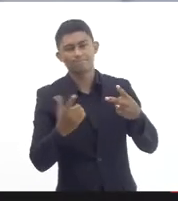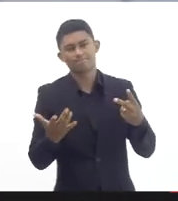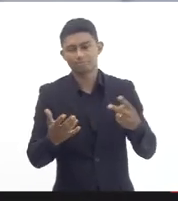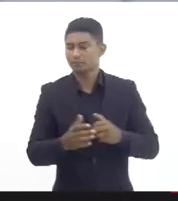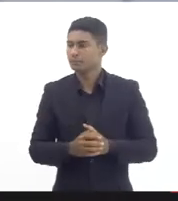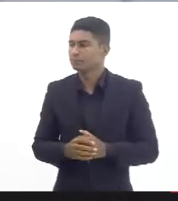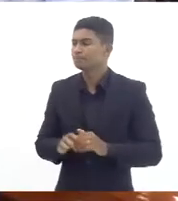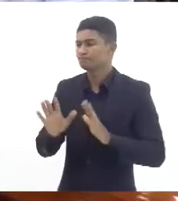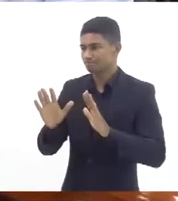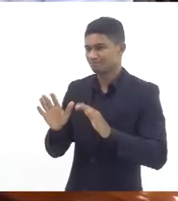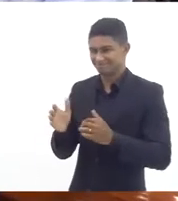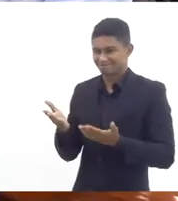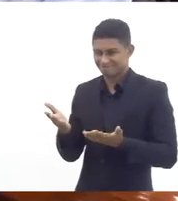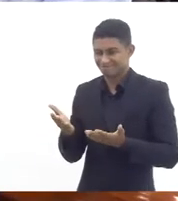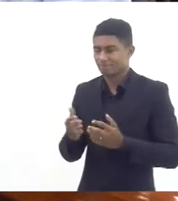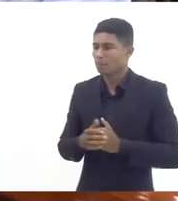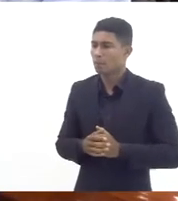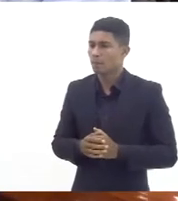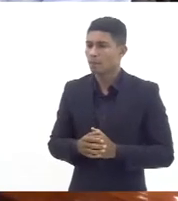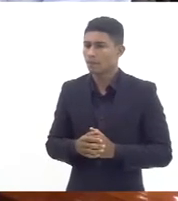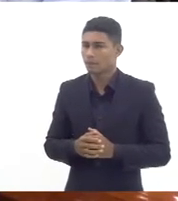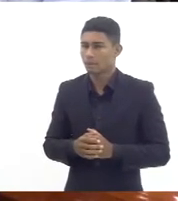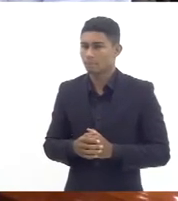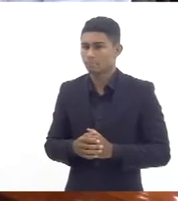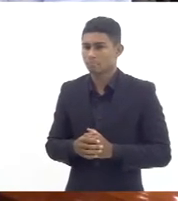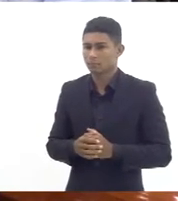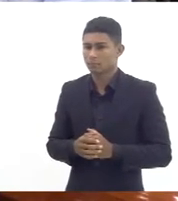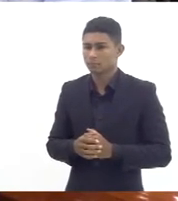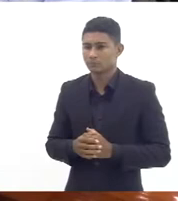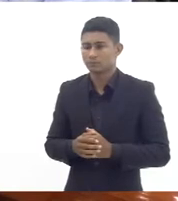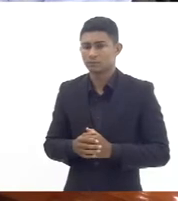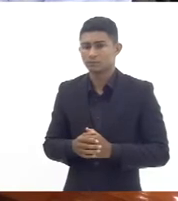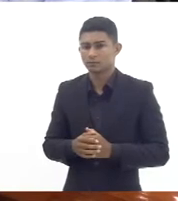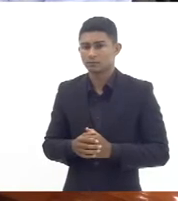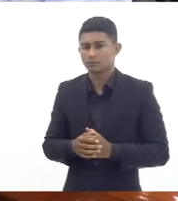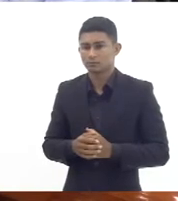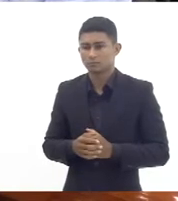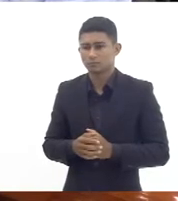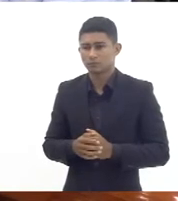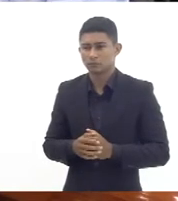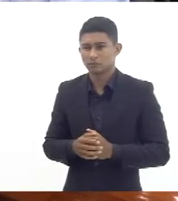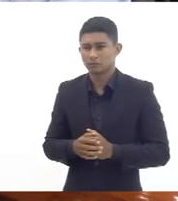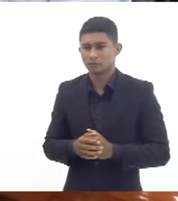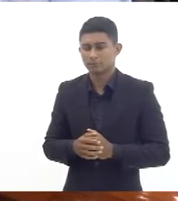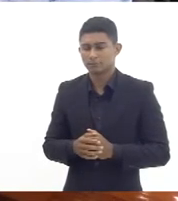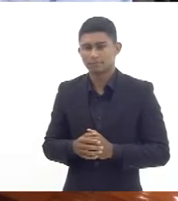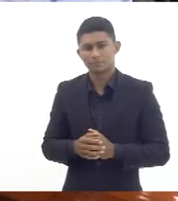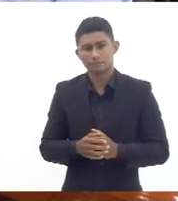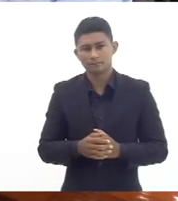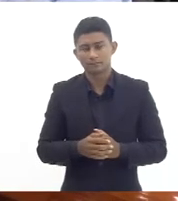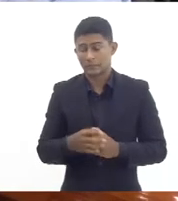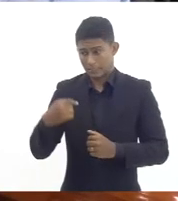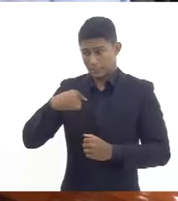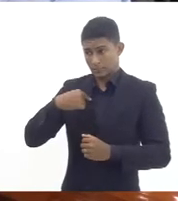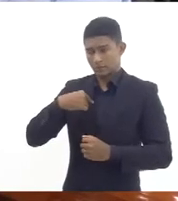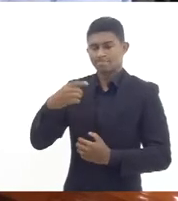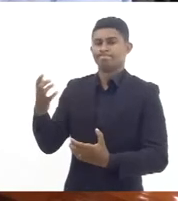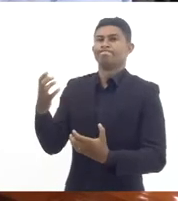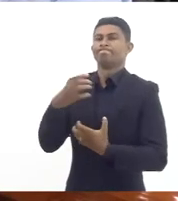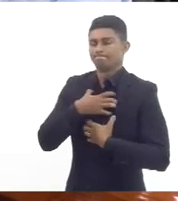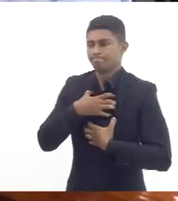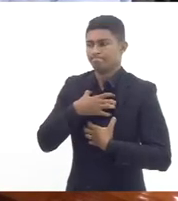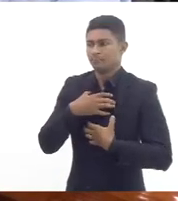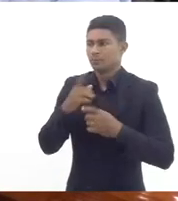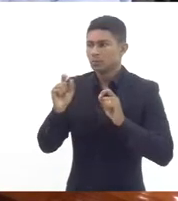Subsecretário antes de circular aqui a palavra sim sentimento que eu tenho falo assim de